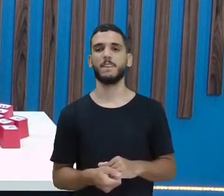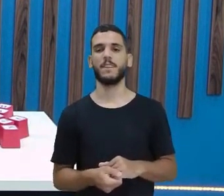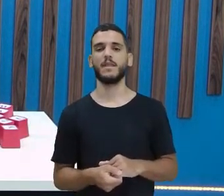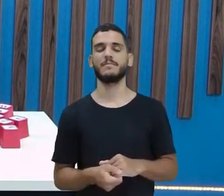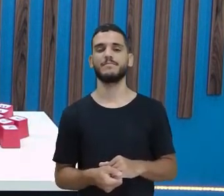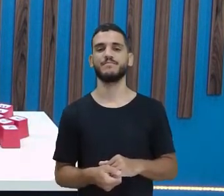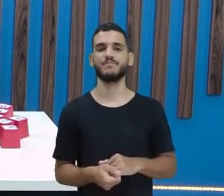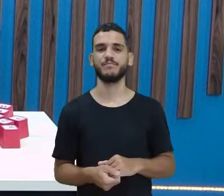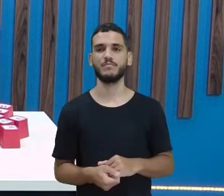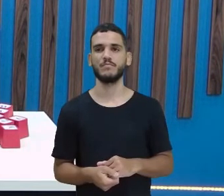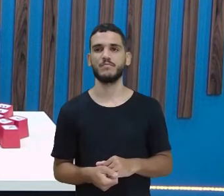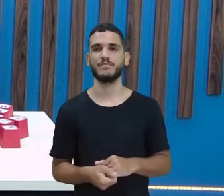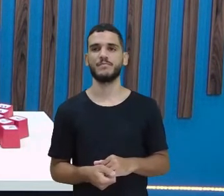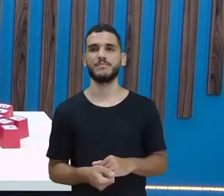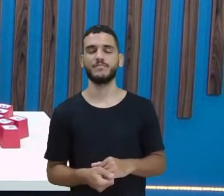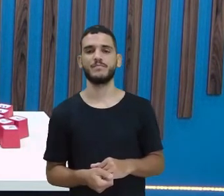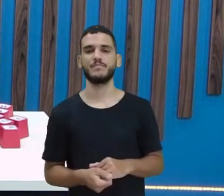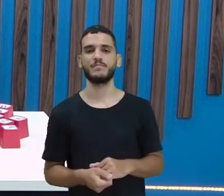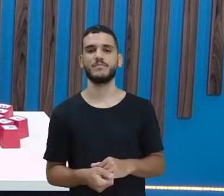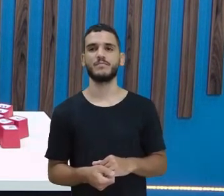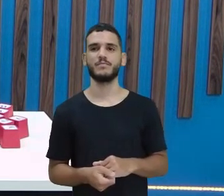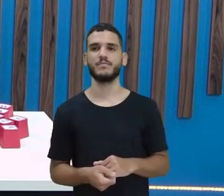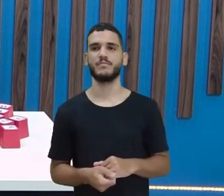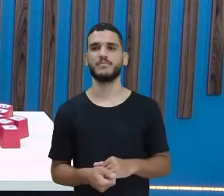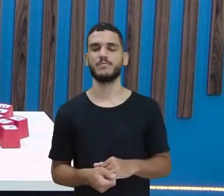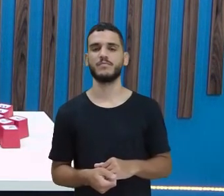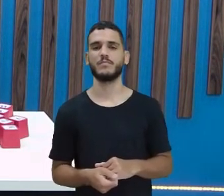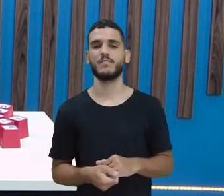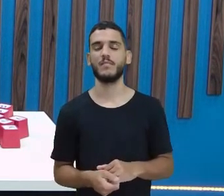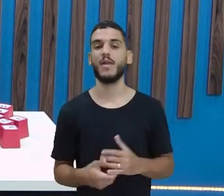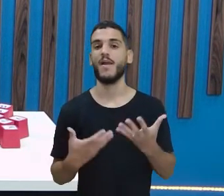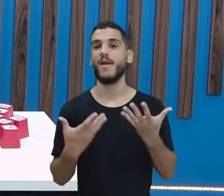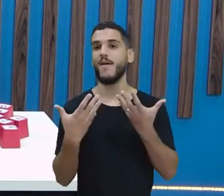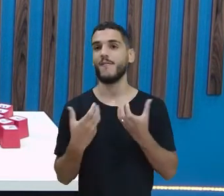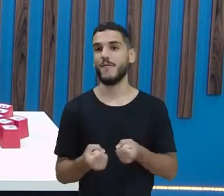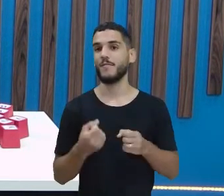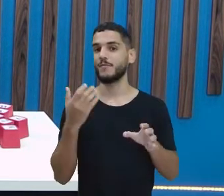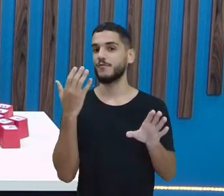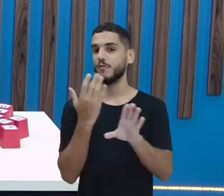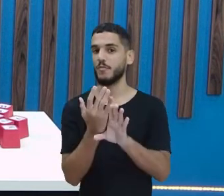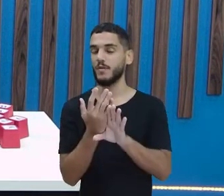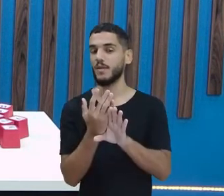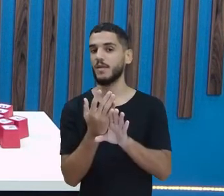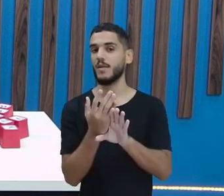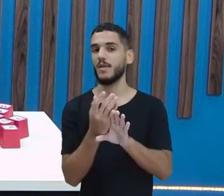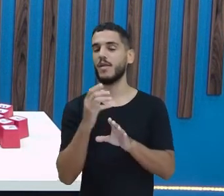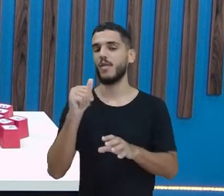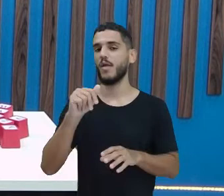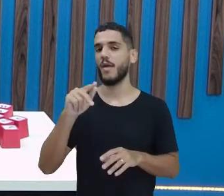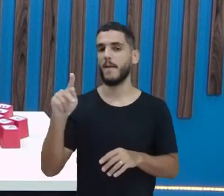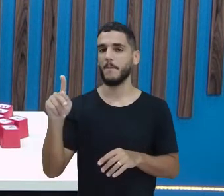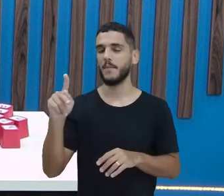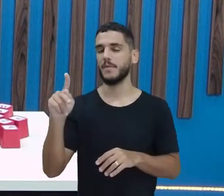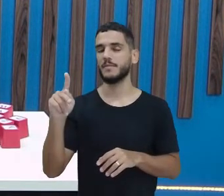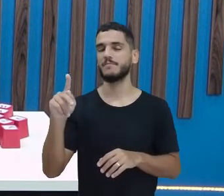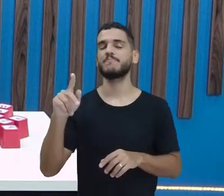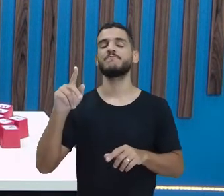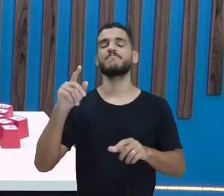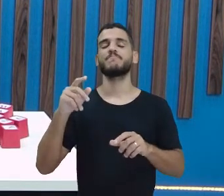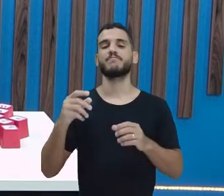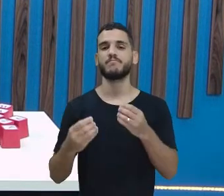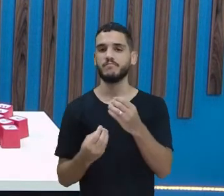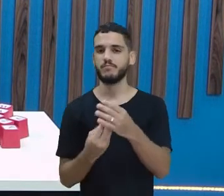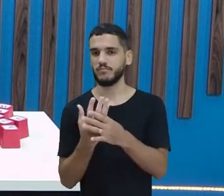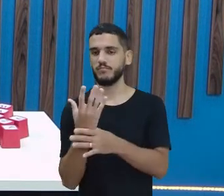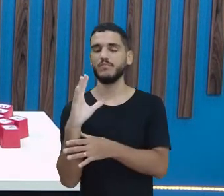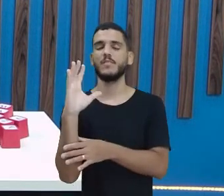outros detalhes. Então, vamos descobrir agora, na árvore de livros, um livro